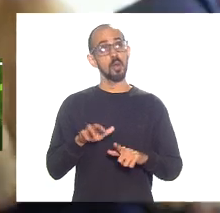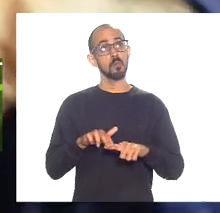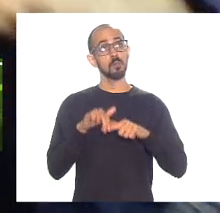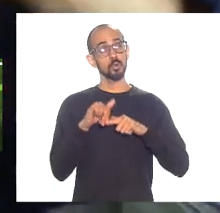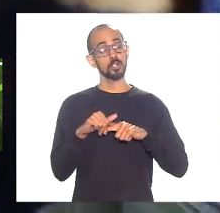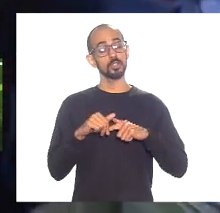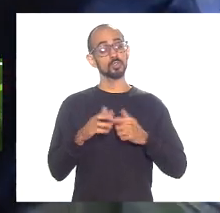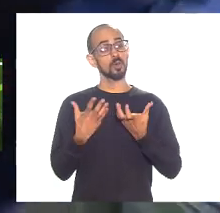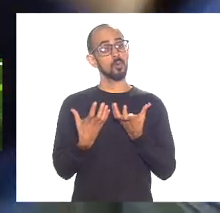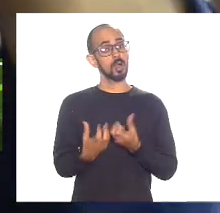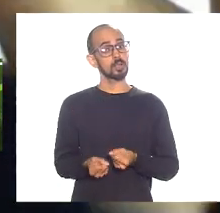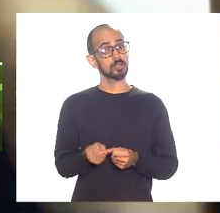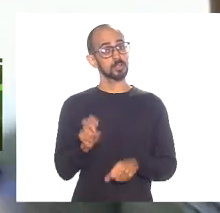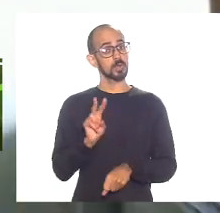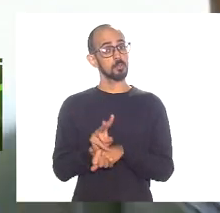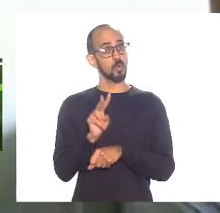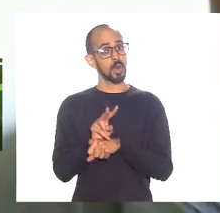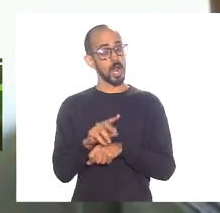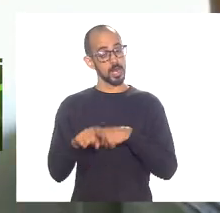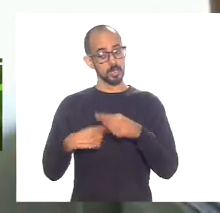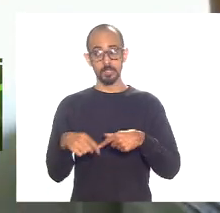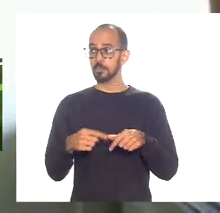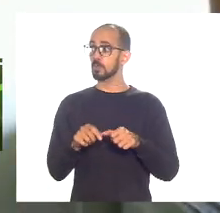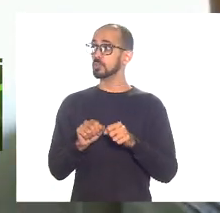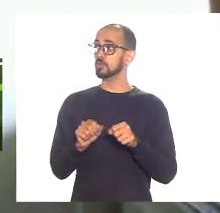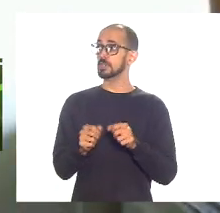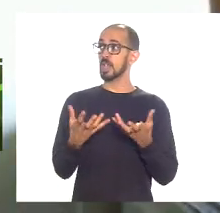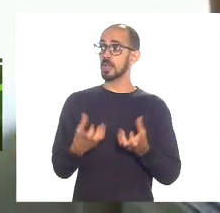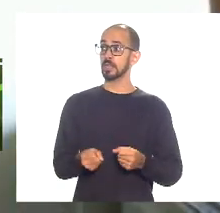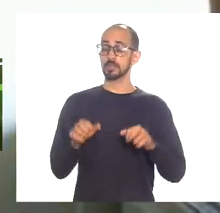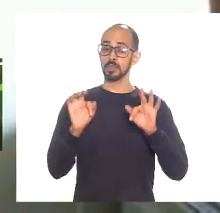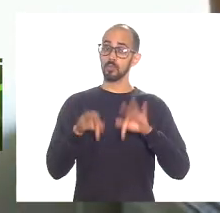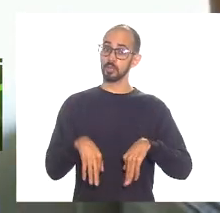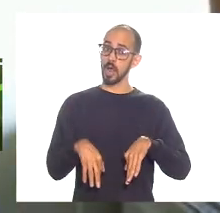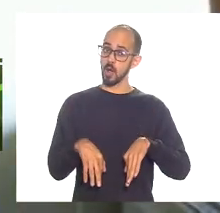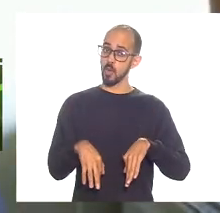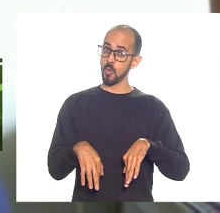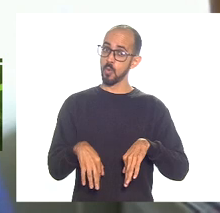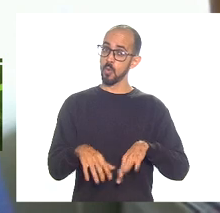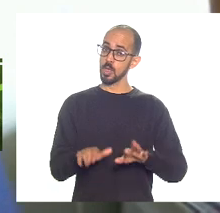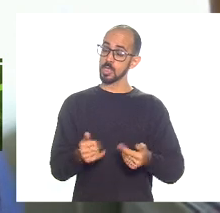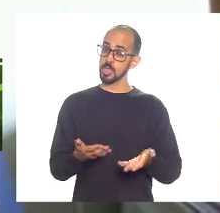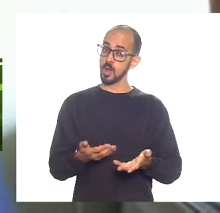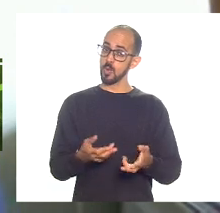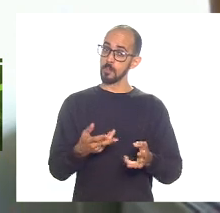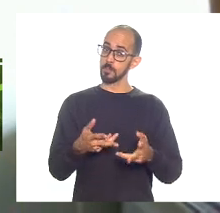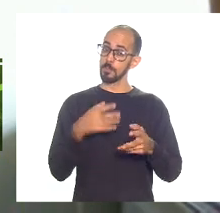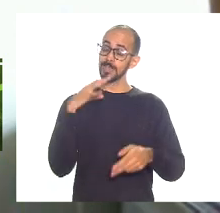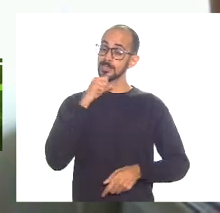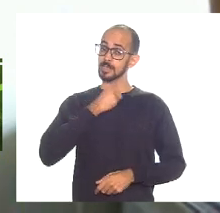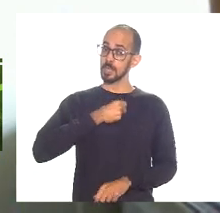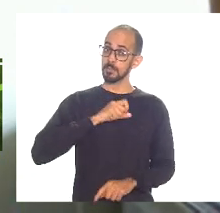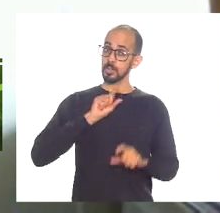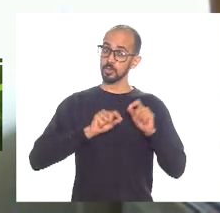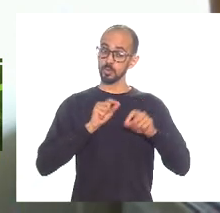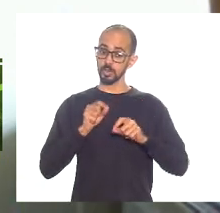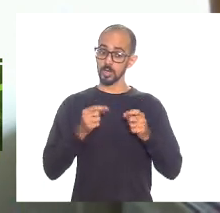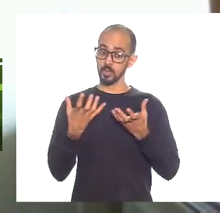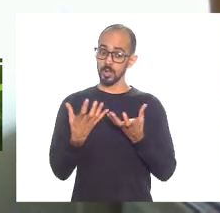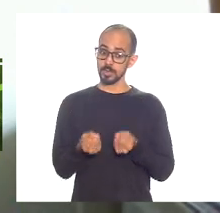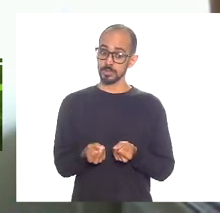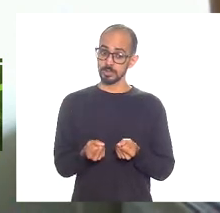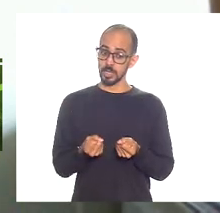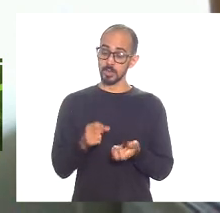para depois adesão definitiva observe que o prazo do convênio da adesão é de nove